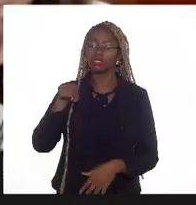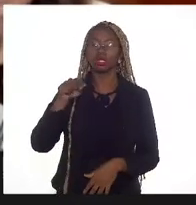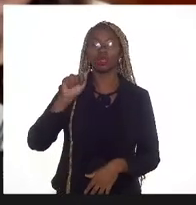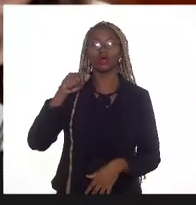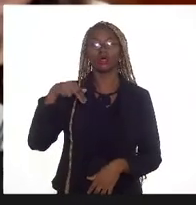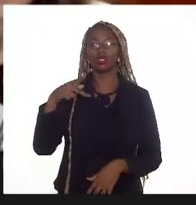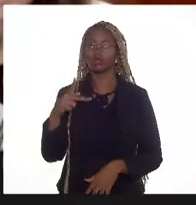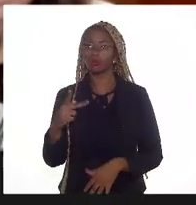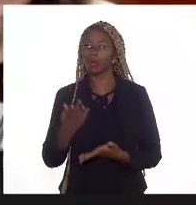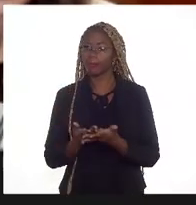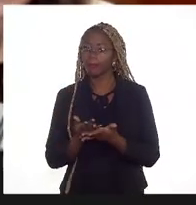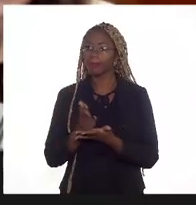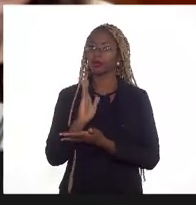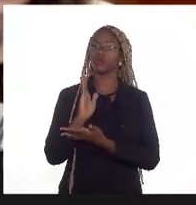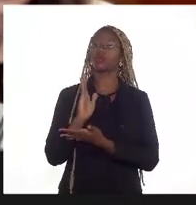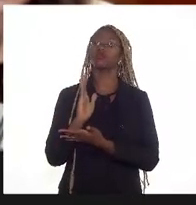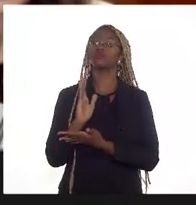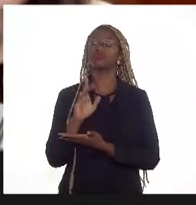aprovação